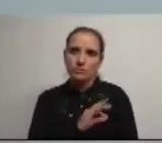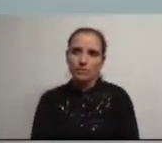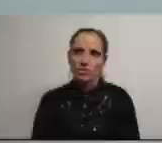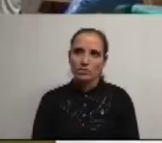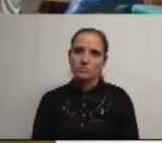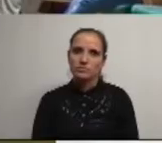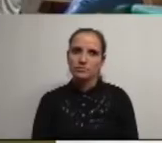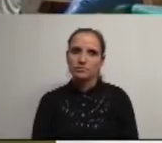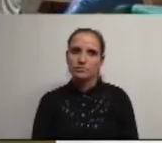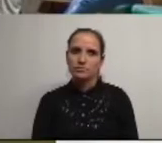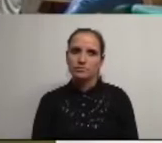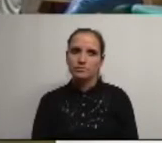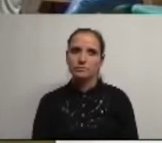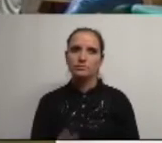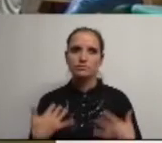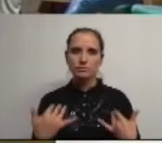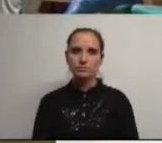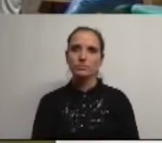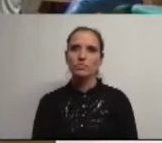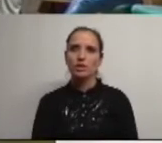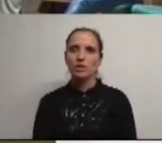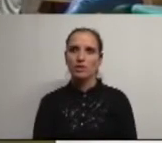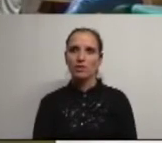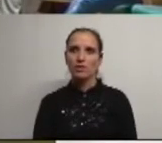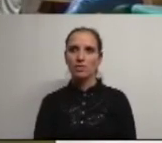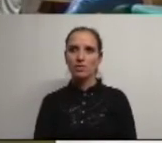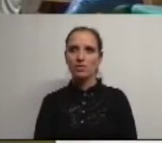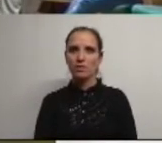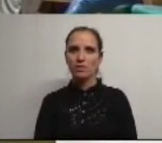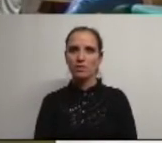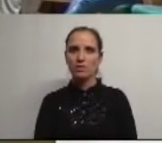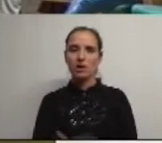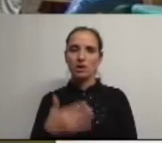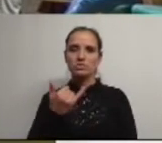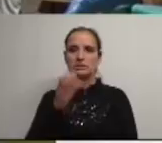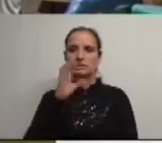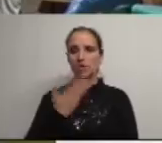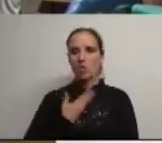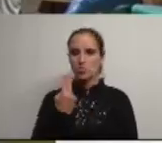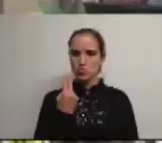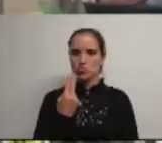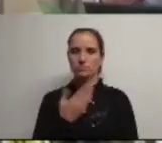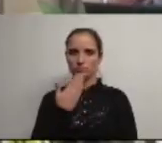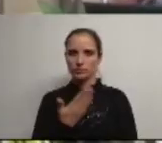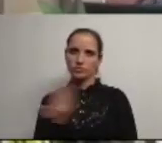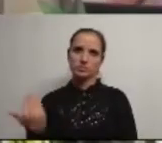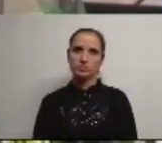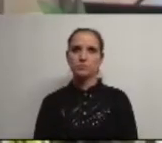Deputado tem agora a palavra o representante da bancada da CDU por favor